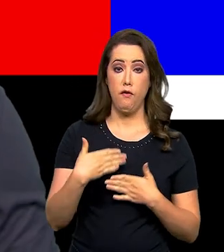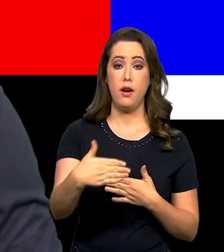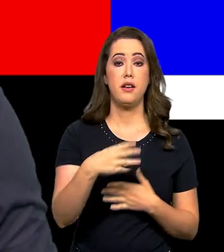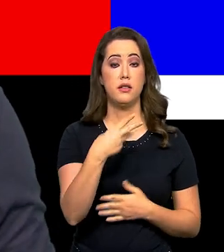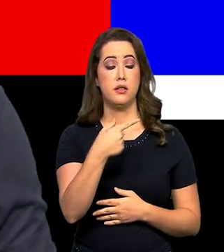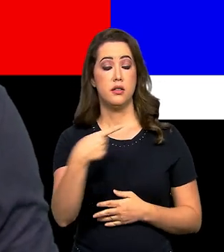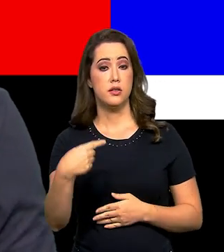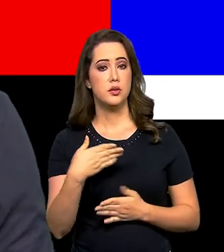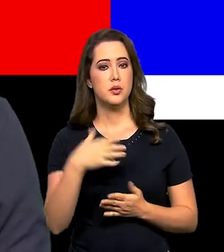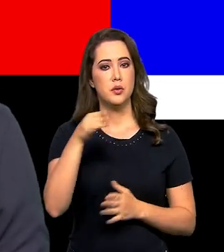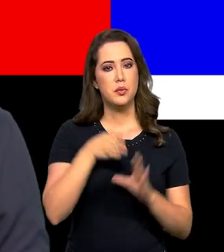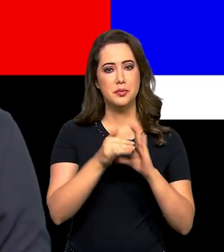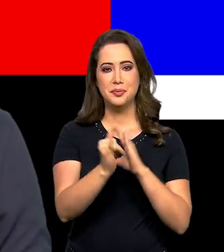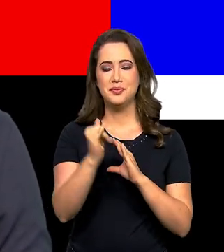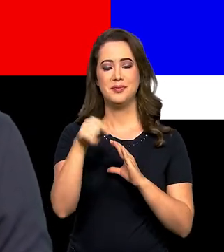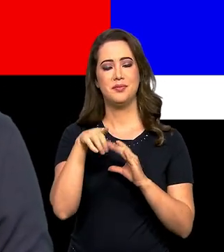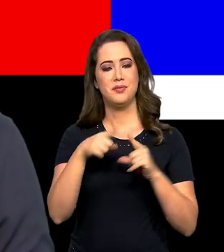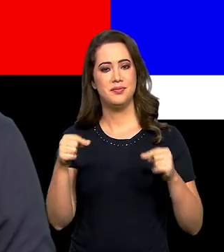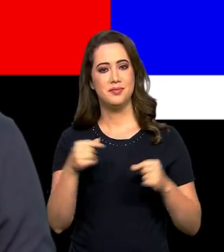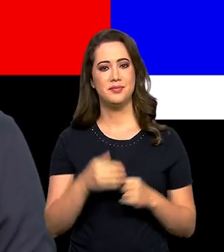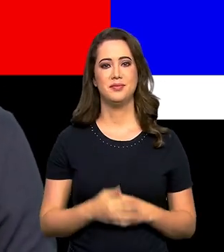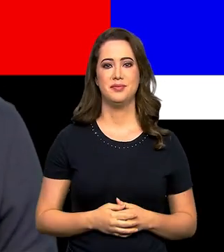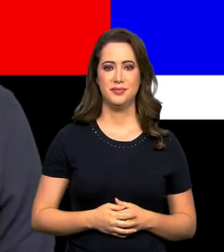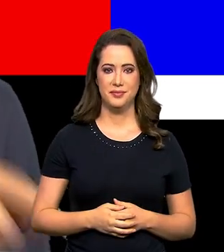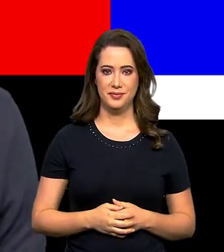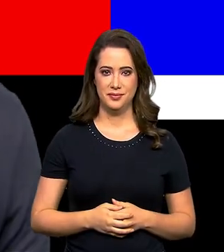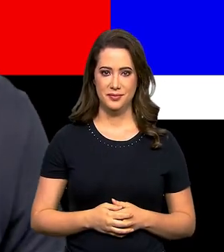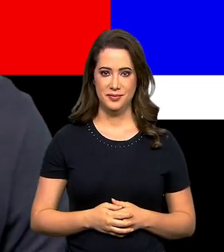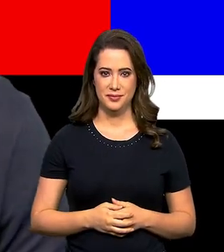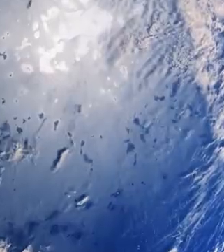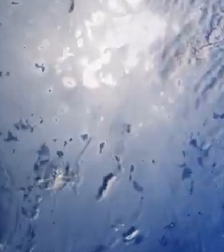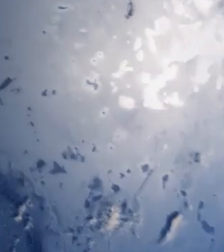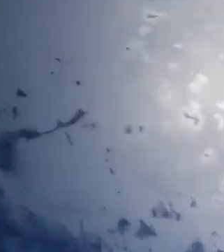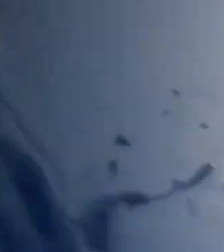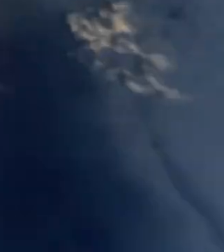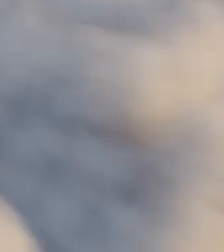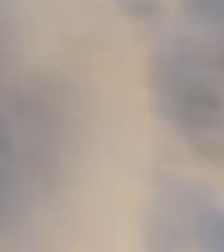Então agora vai, 3, 2, 1, EBC em Tóquio, valendo!